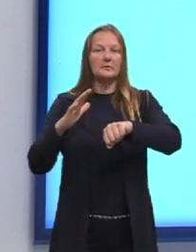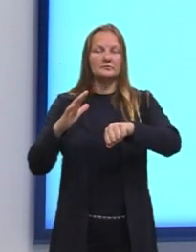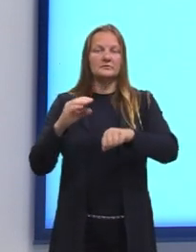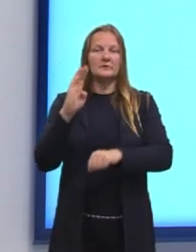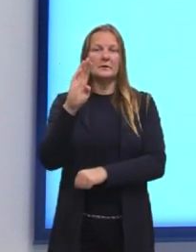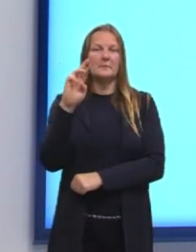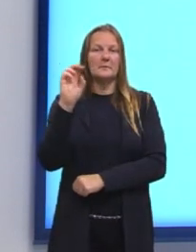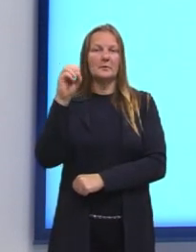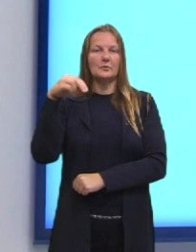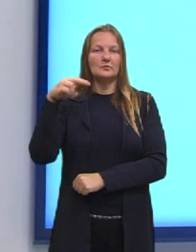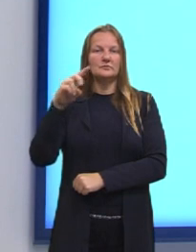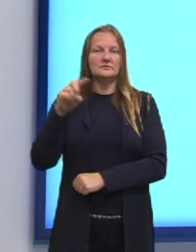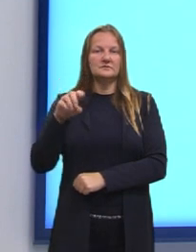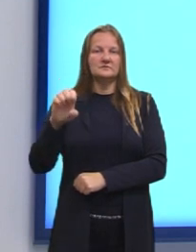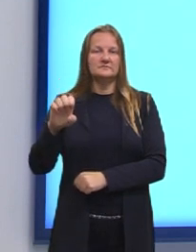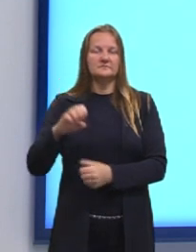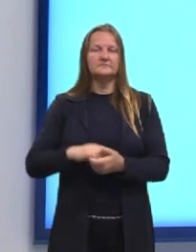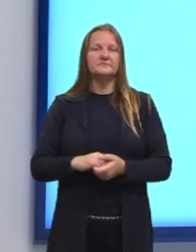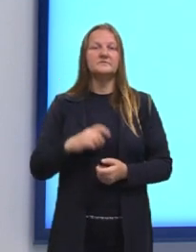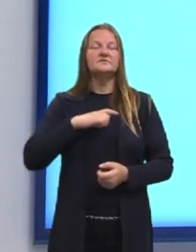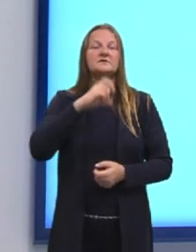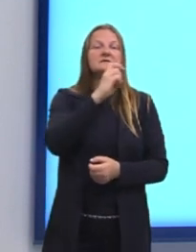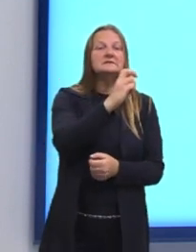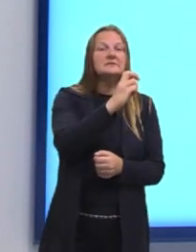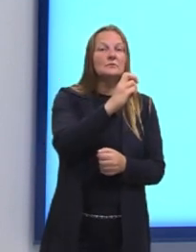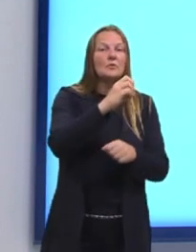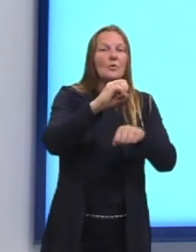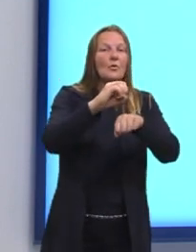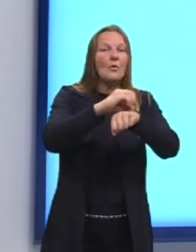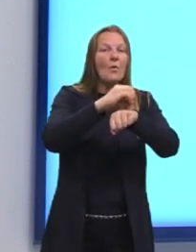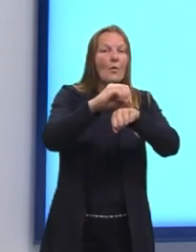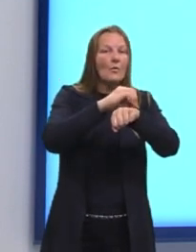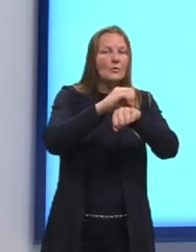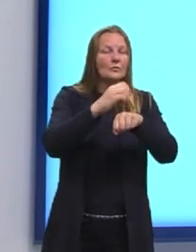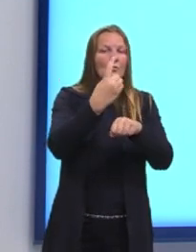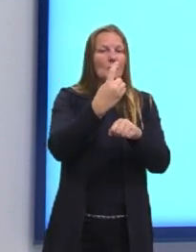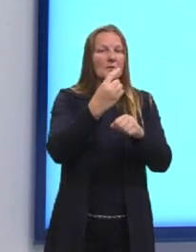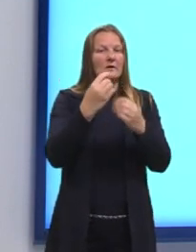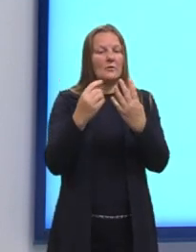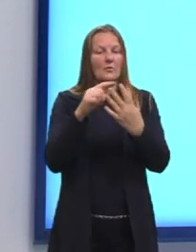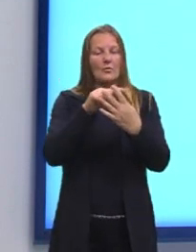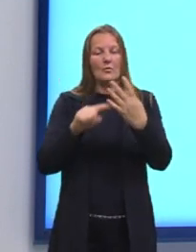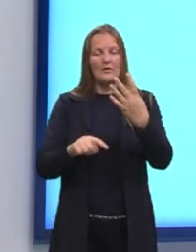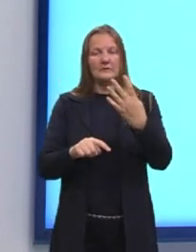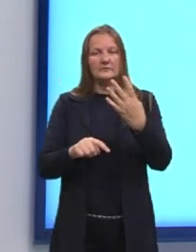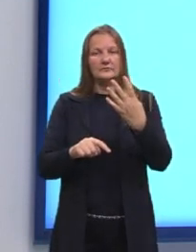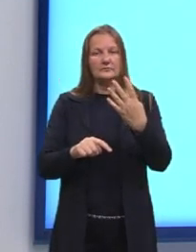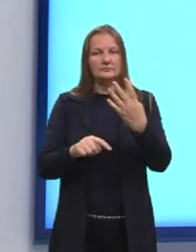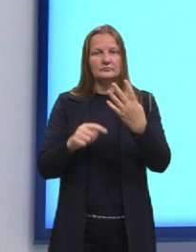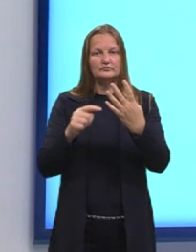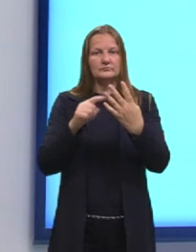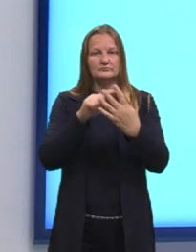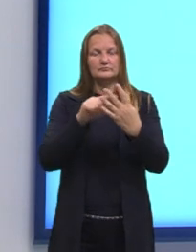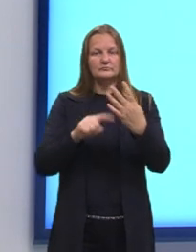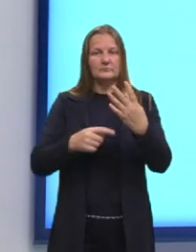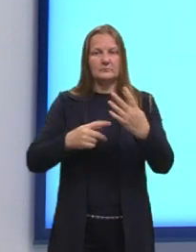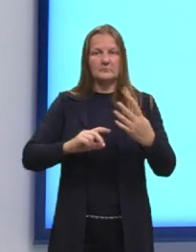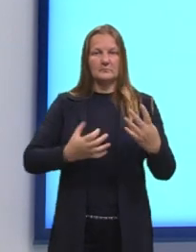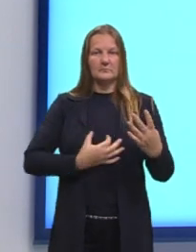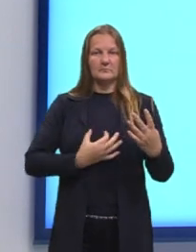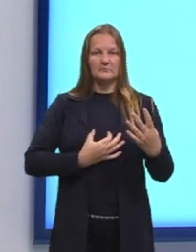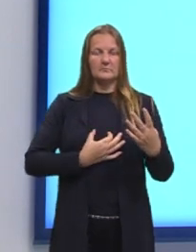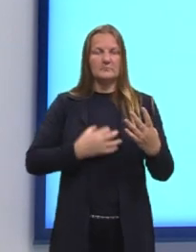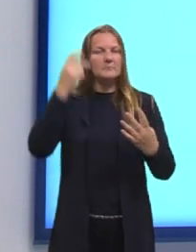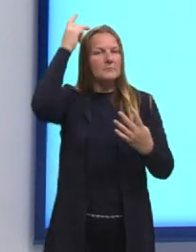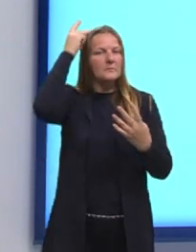eu tinha cinco pessoas para concorrer a ouro, uma ganhou. Ficou quatro pessoas para concorrer a medalha de prata,